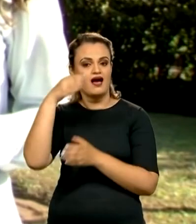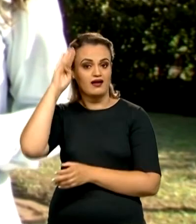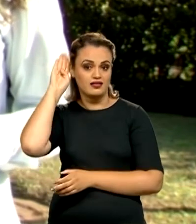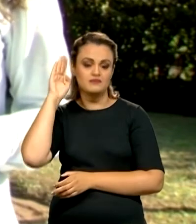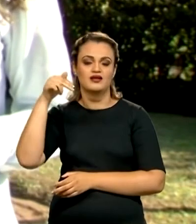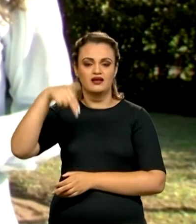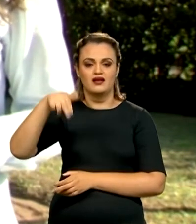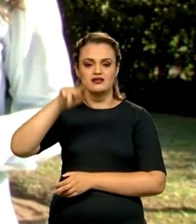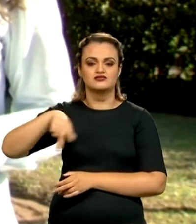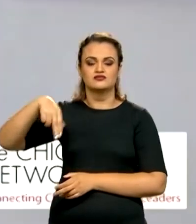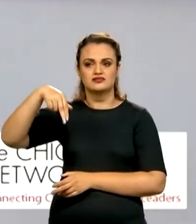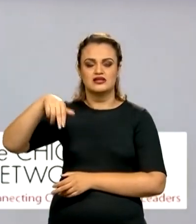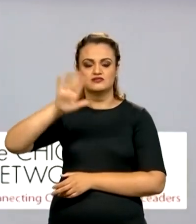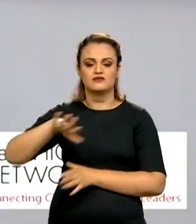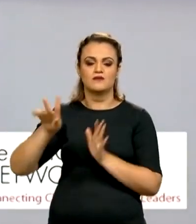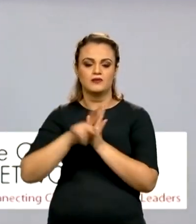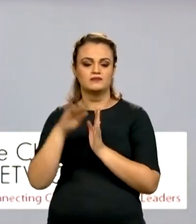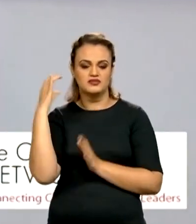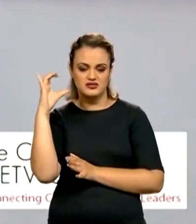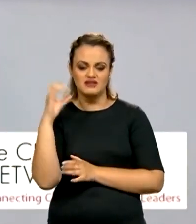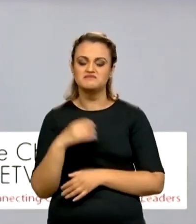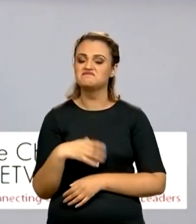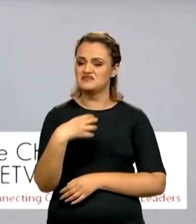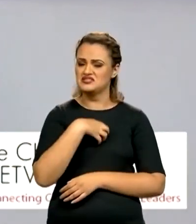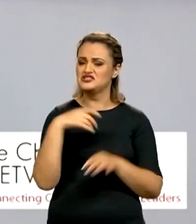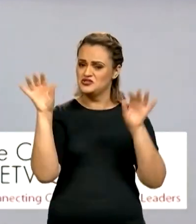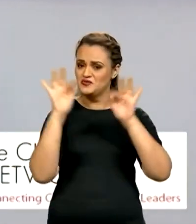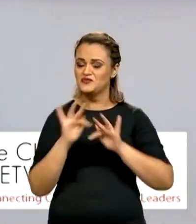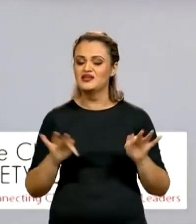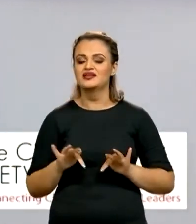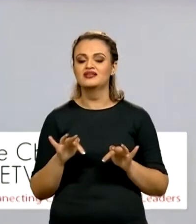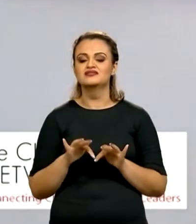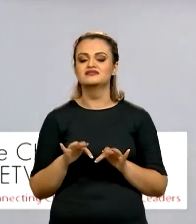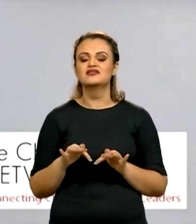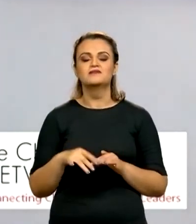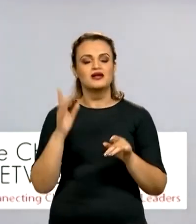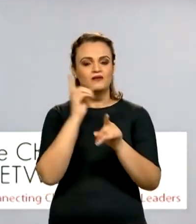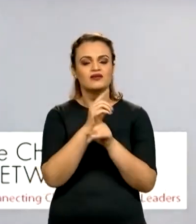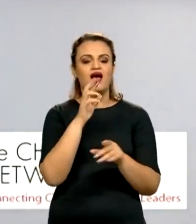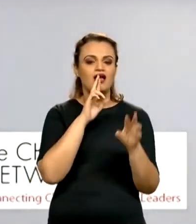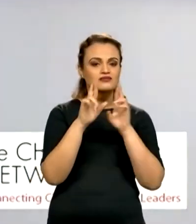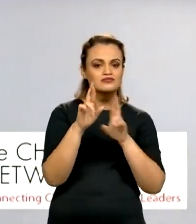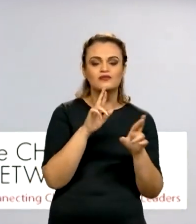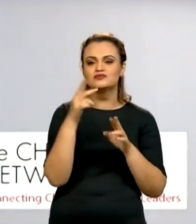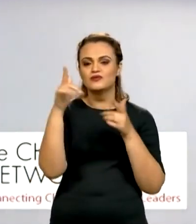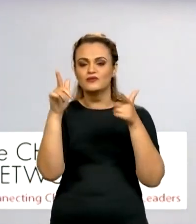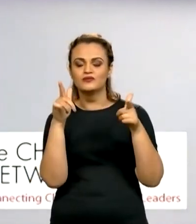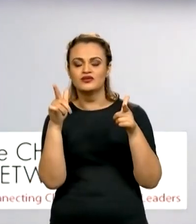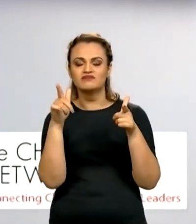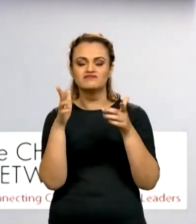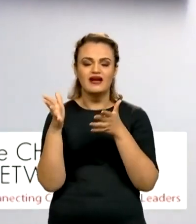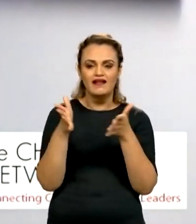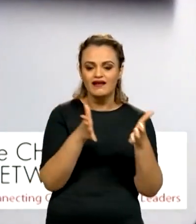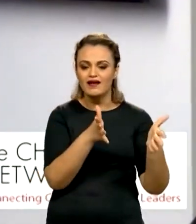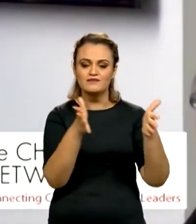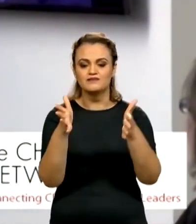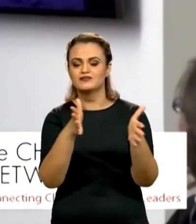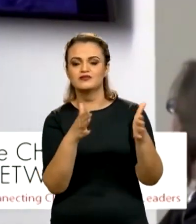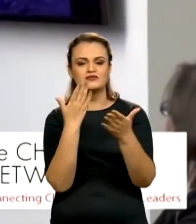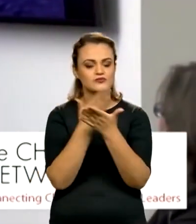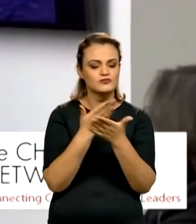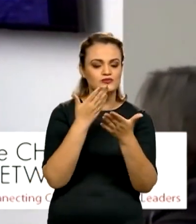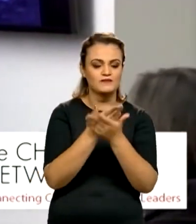Nacional de Ciências. Feliz pelo reconhecimento, foi a busca por respostas que direcionou a carreira de Ângela até aqui.